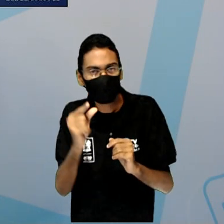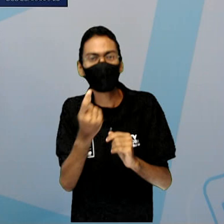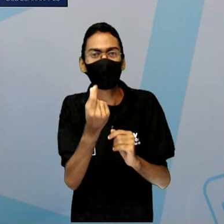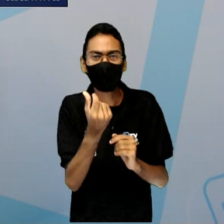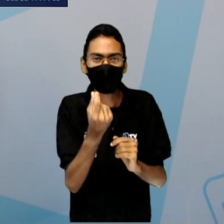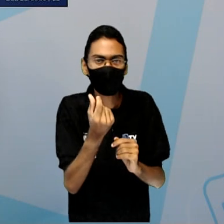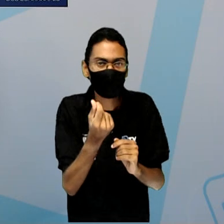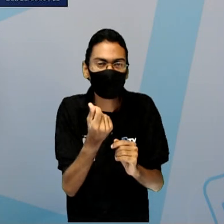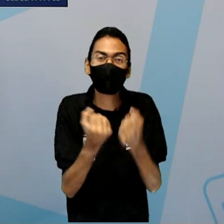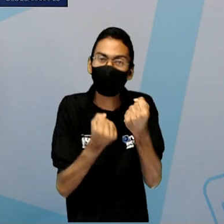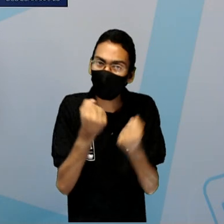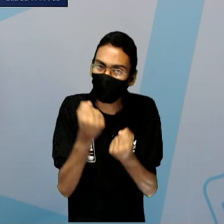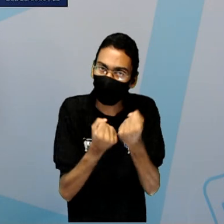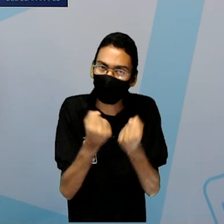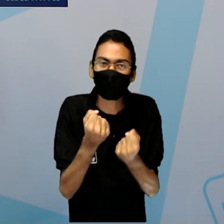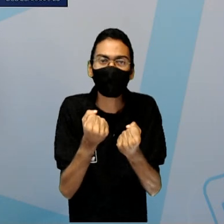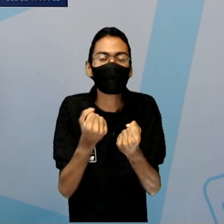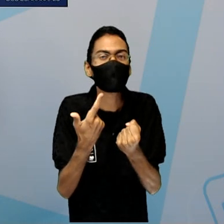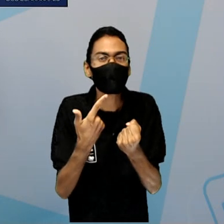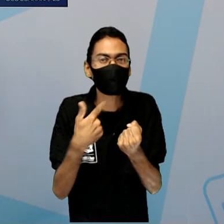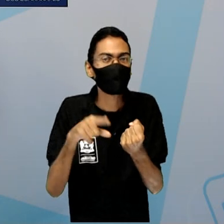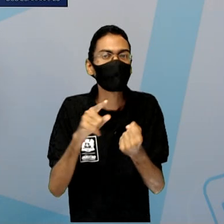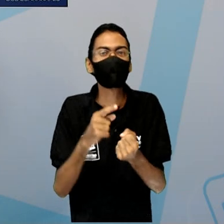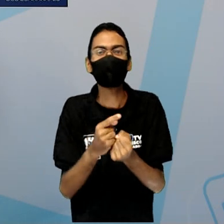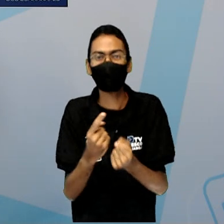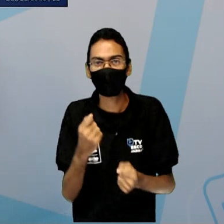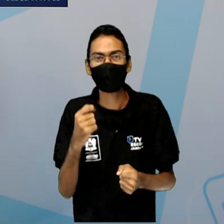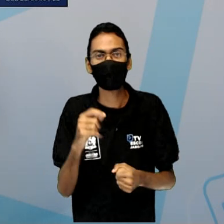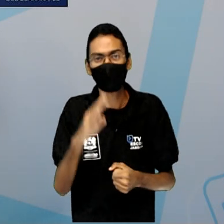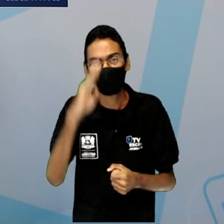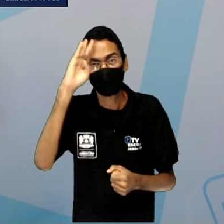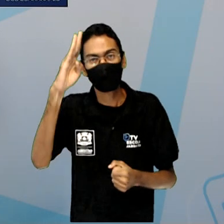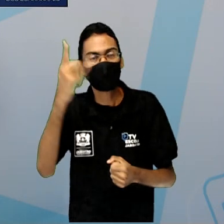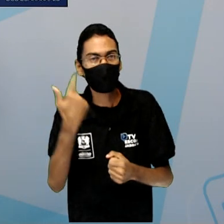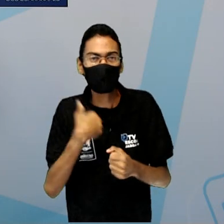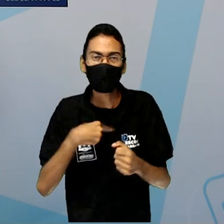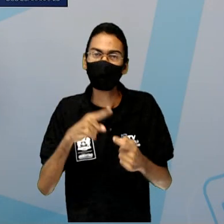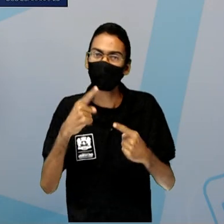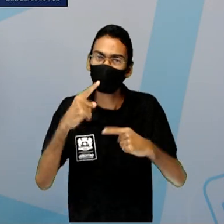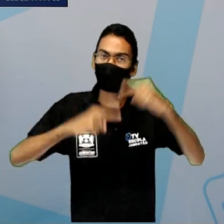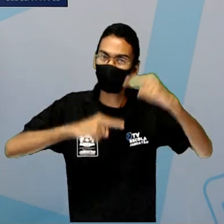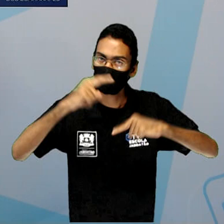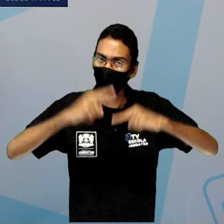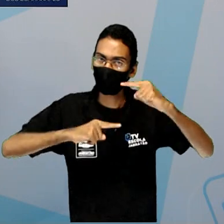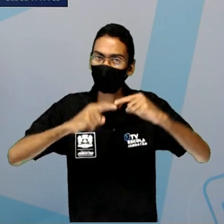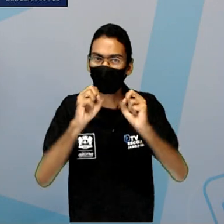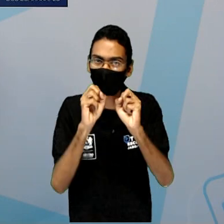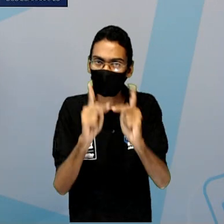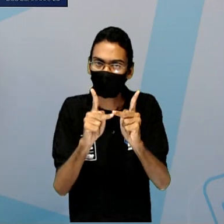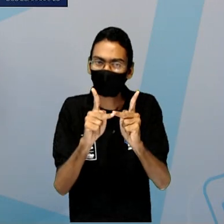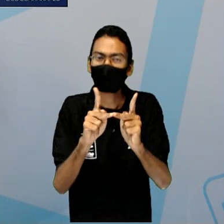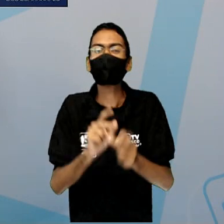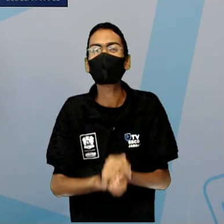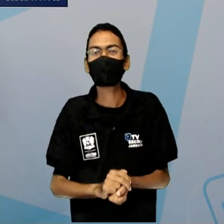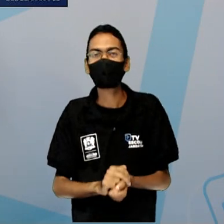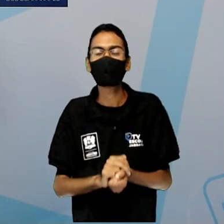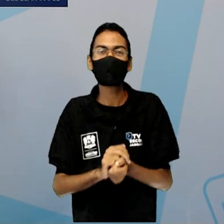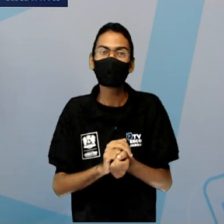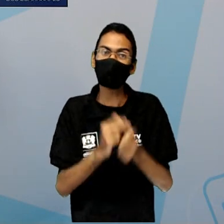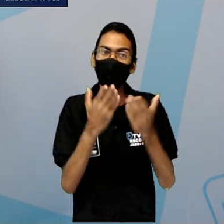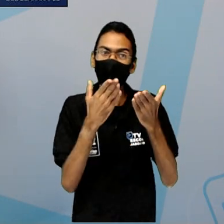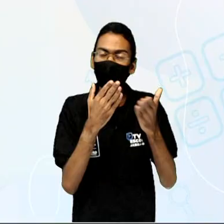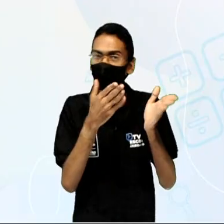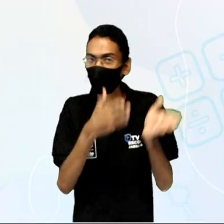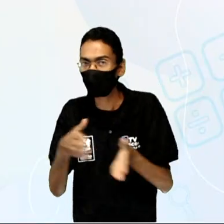dos transportes, principalmente no produto. Tá ok? Entendido isso aí, a gente vai passar com as informações aqui dos nossos